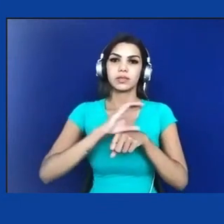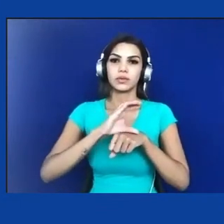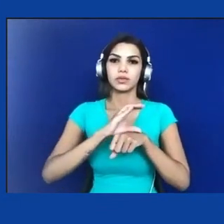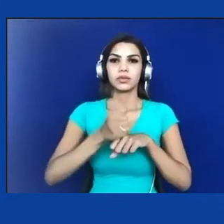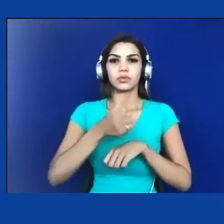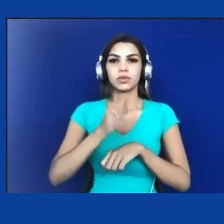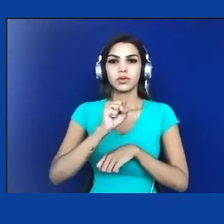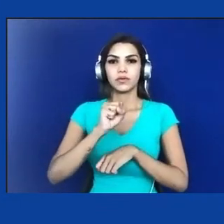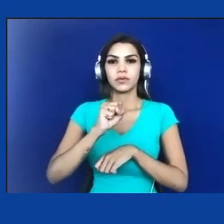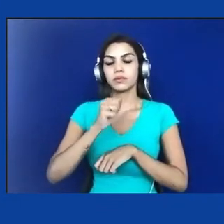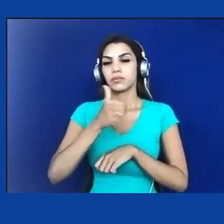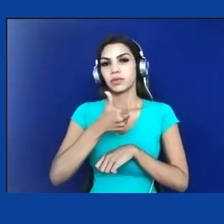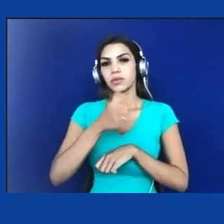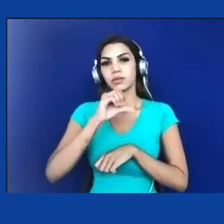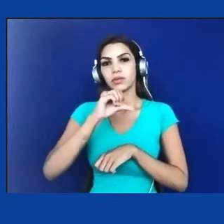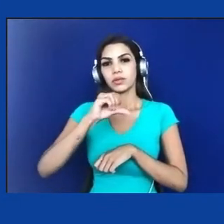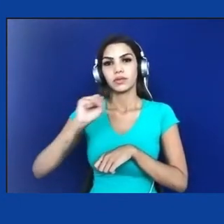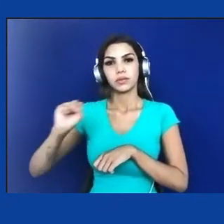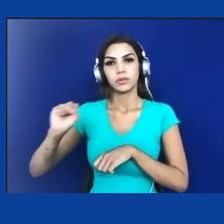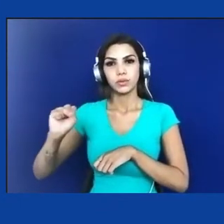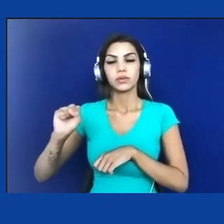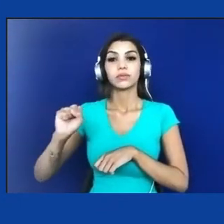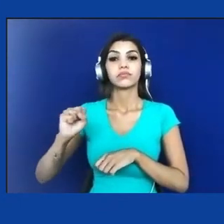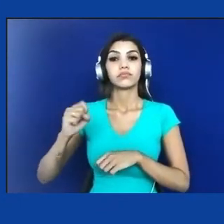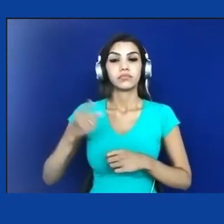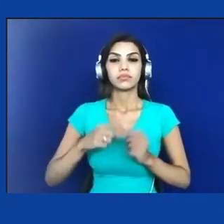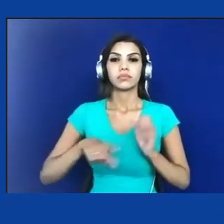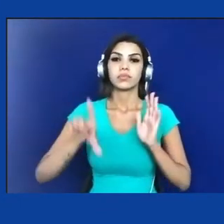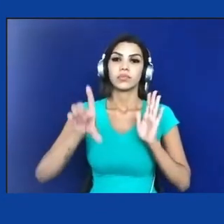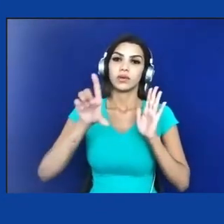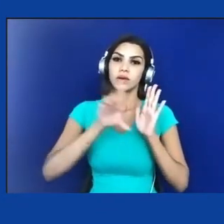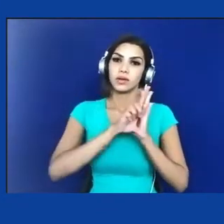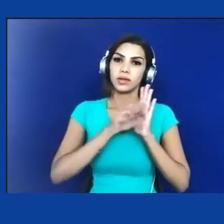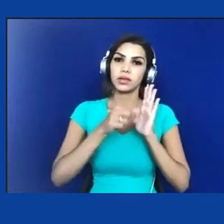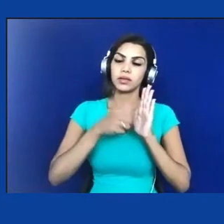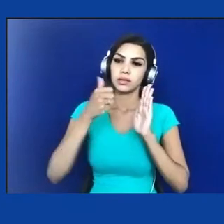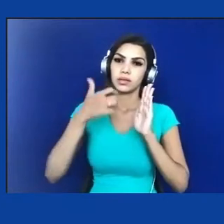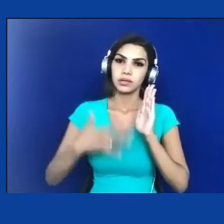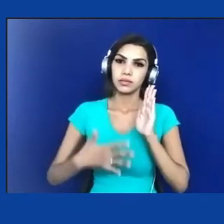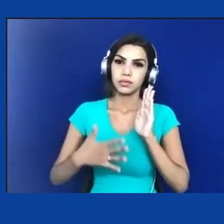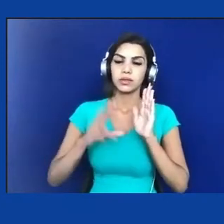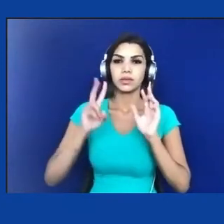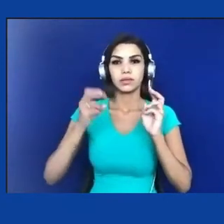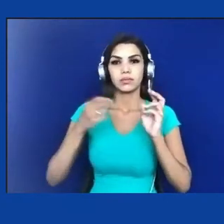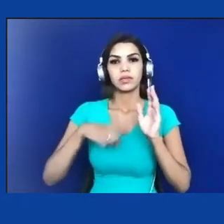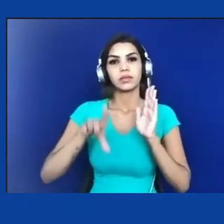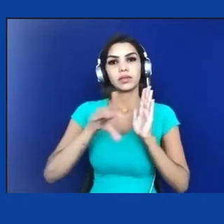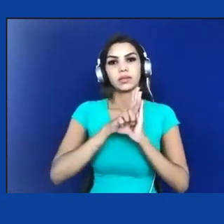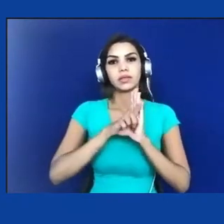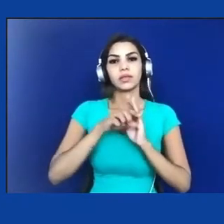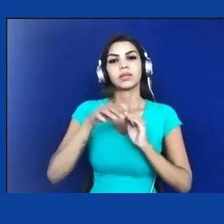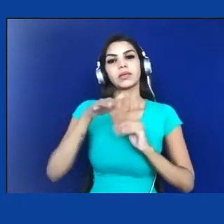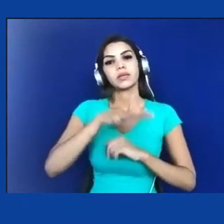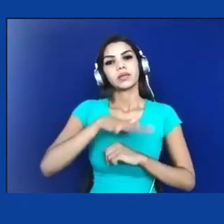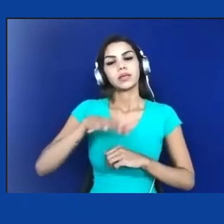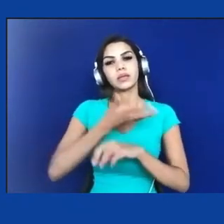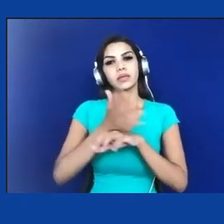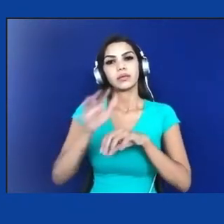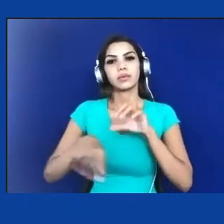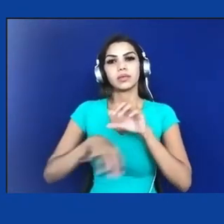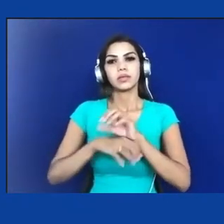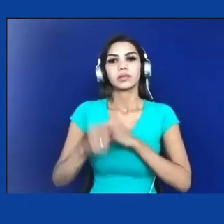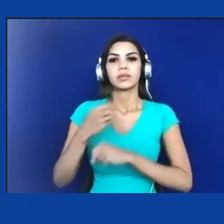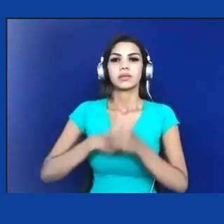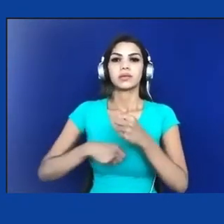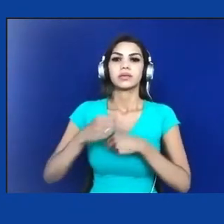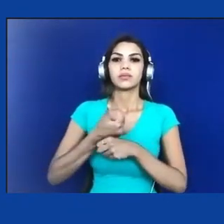A lei que institui o Sistema Nacional de Meio Ambiente é de 81. A lei de crimes ambientais